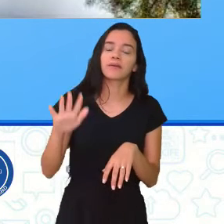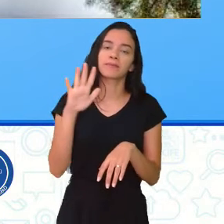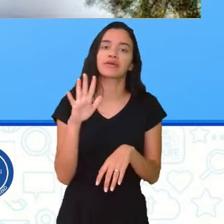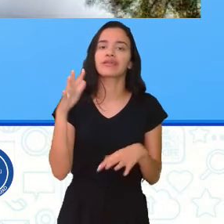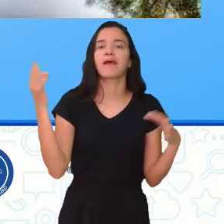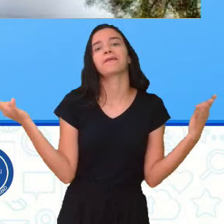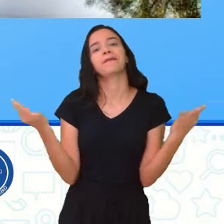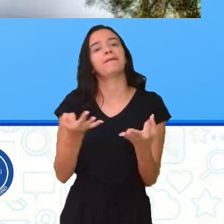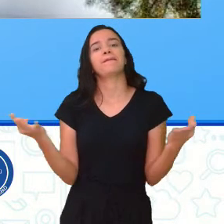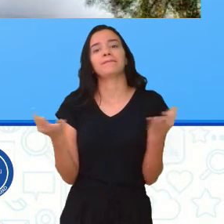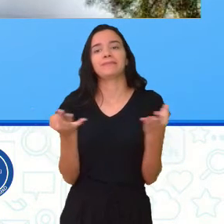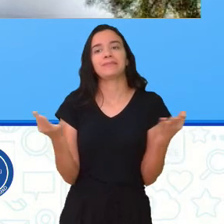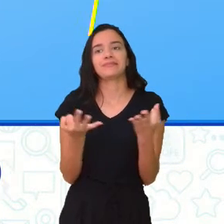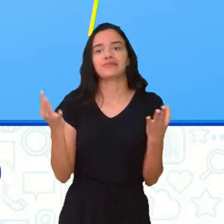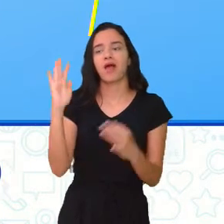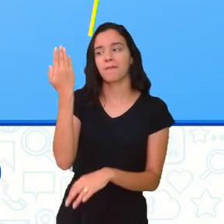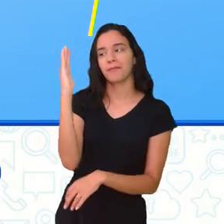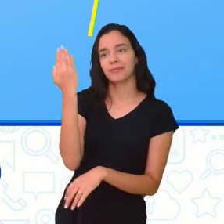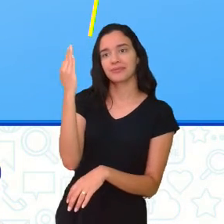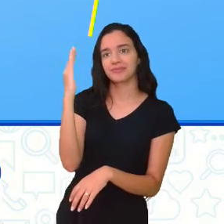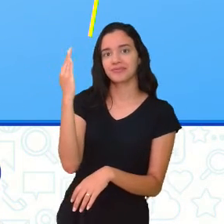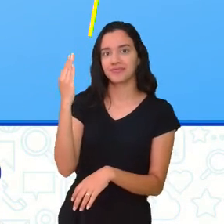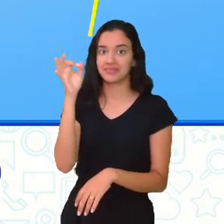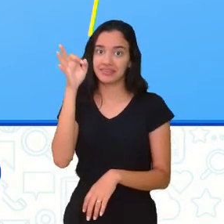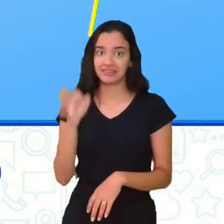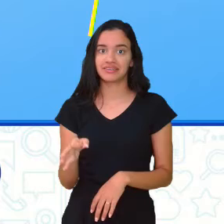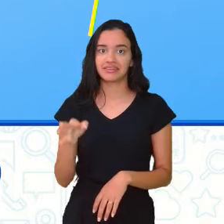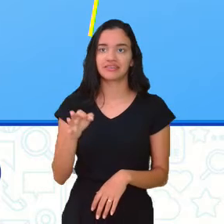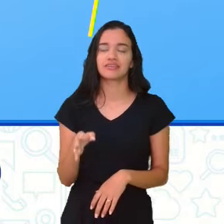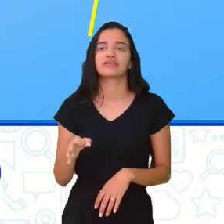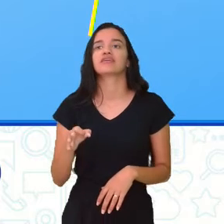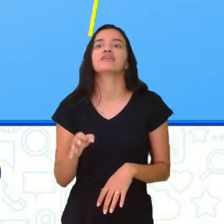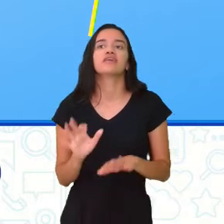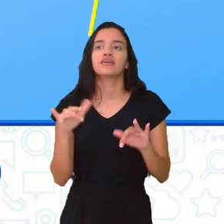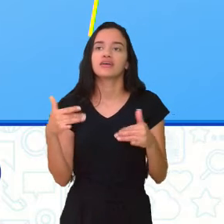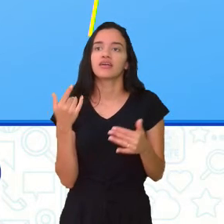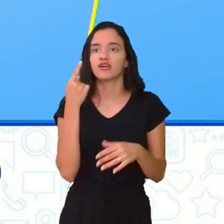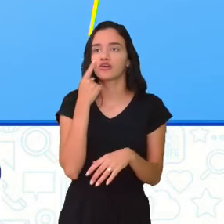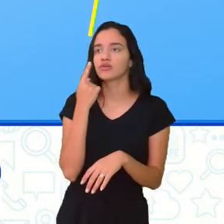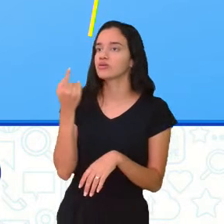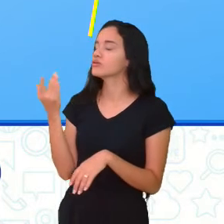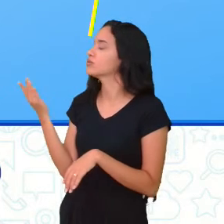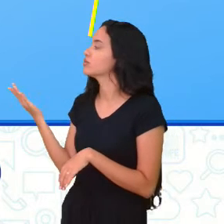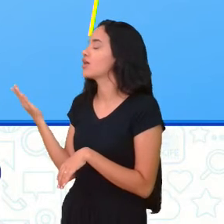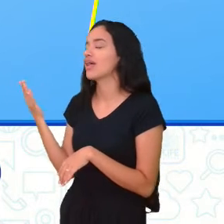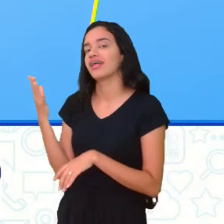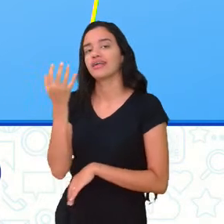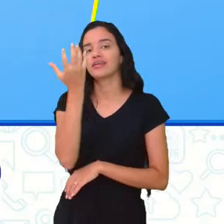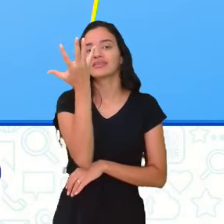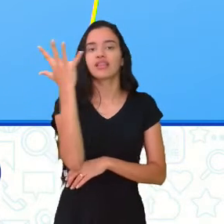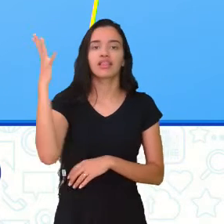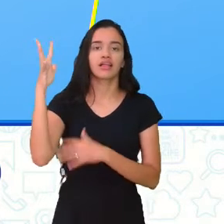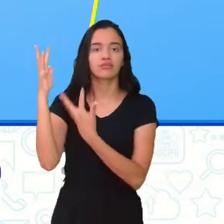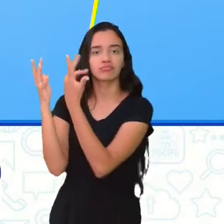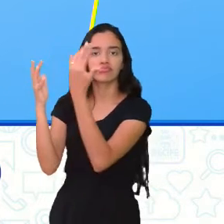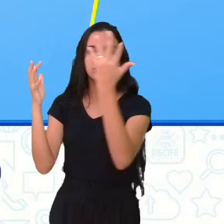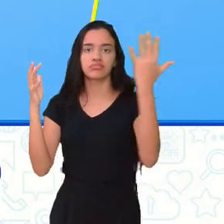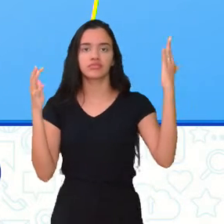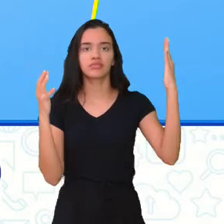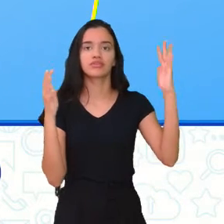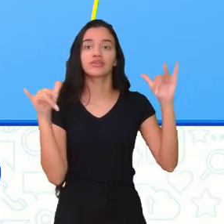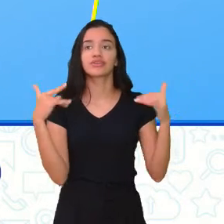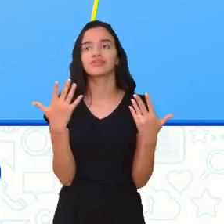perfeitamente refletida. E nesta simetria aqui da natureza? Essa